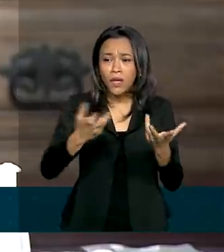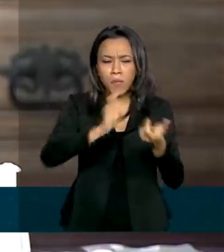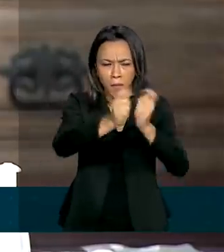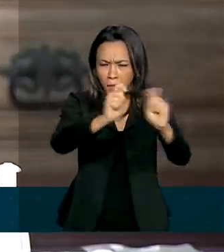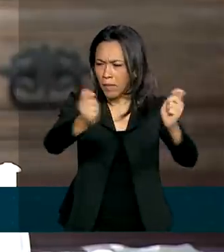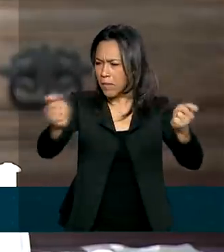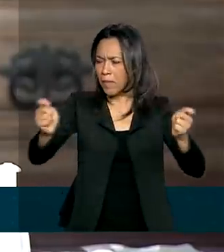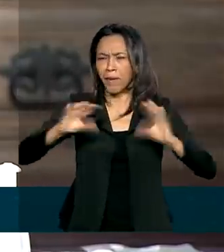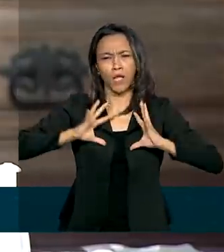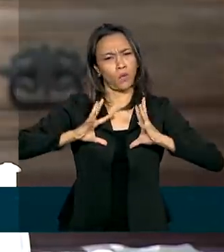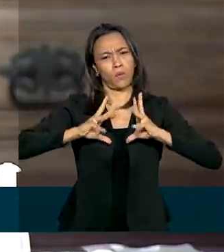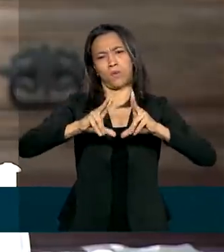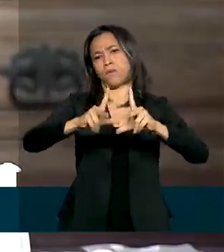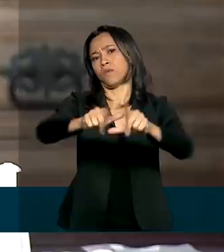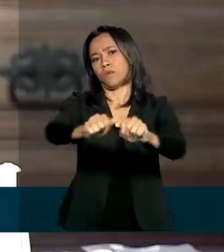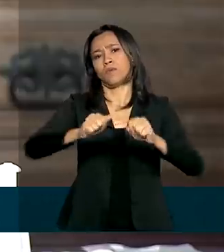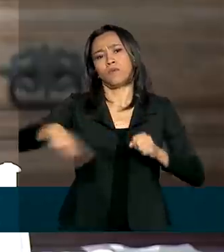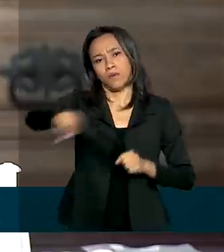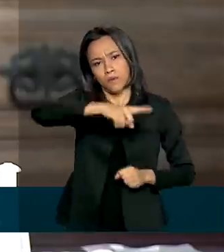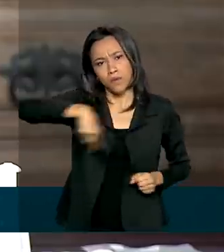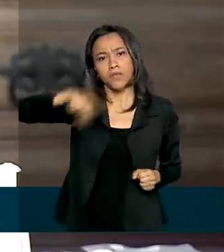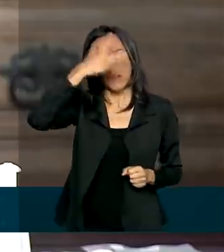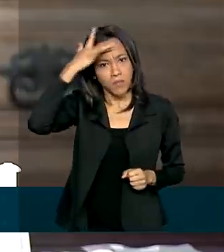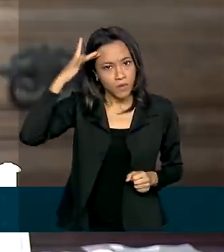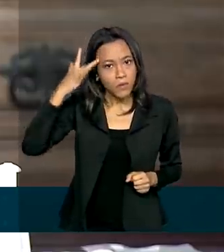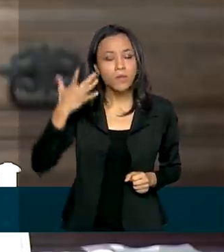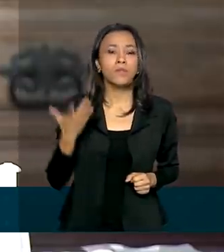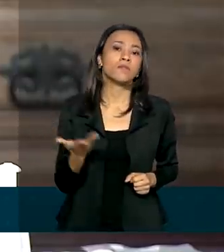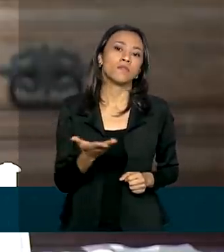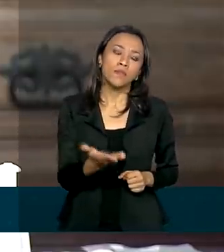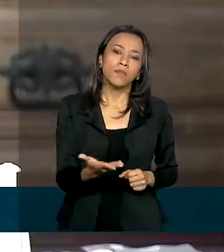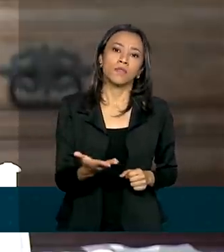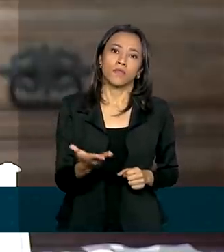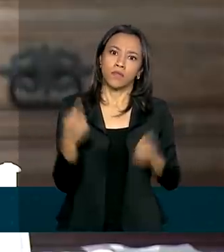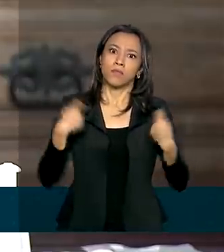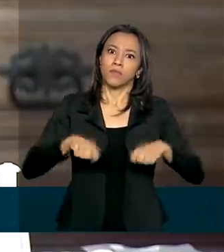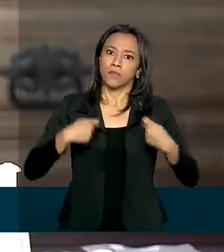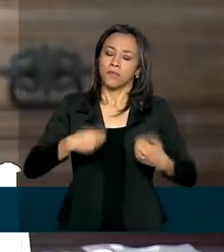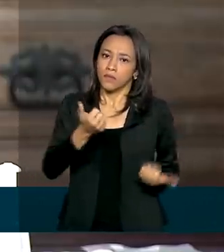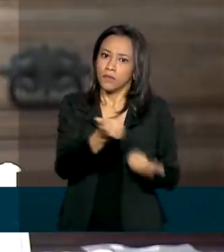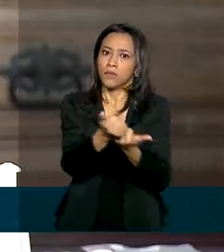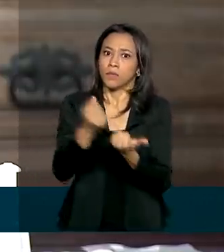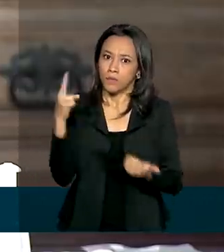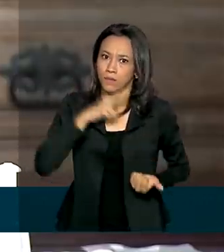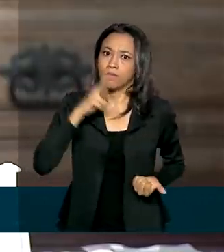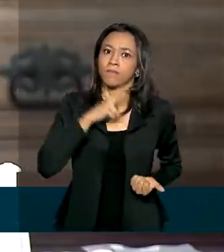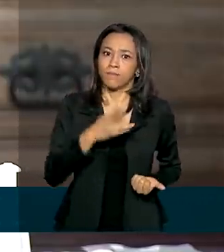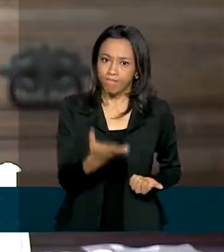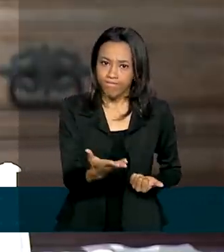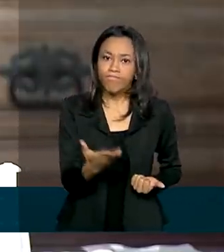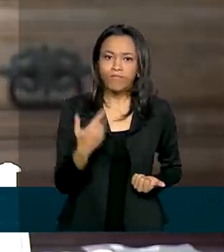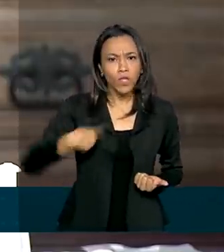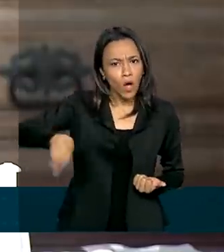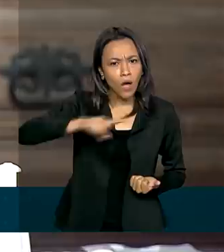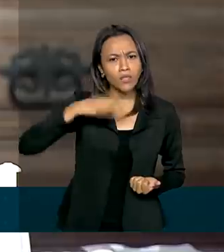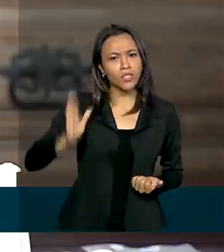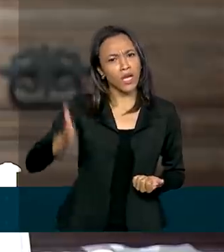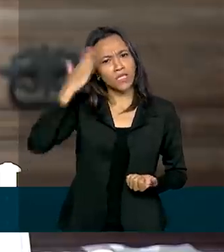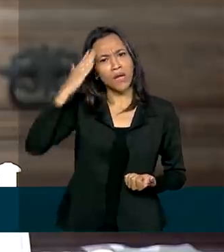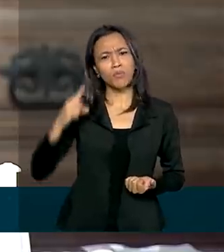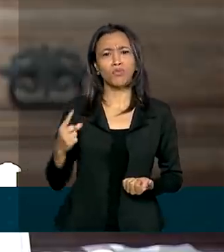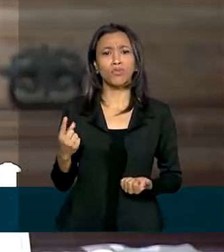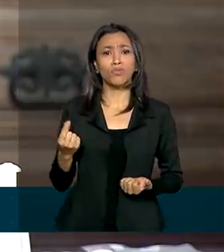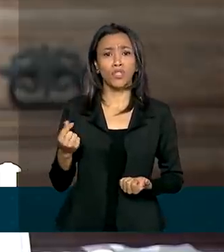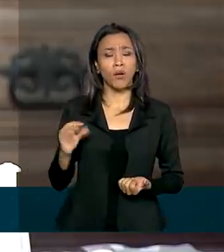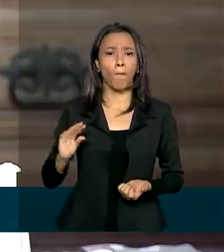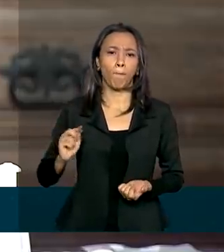aqueles que fazem jus a esse auxílio emergencial. A gente sabe que o recurso é pouco,